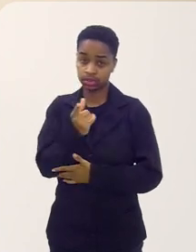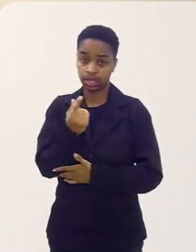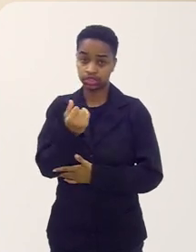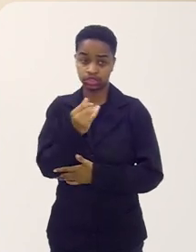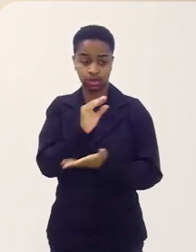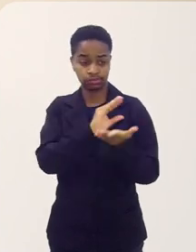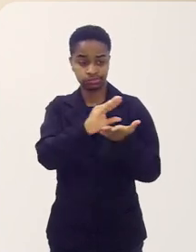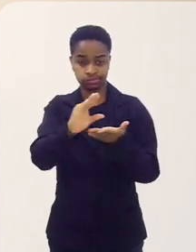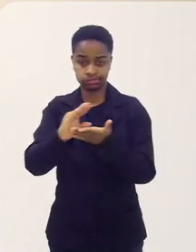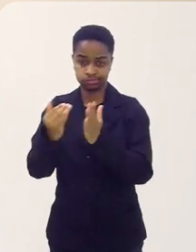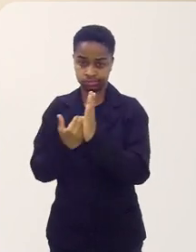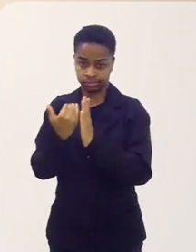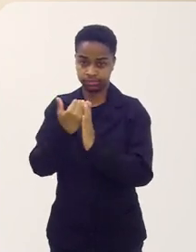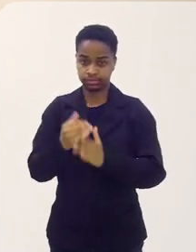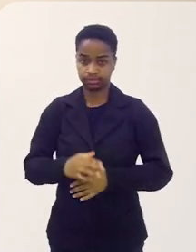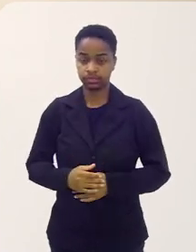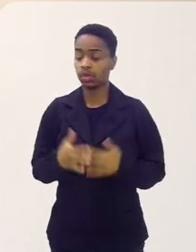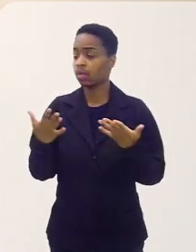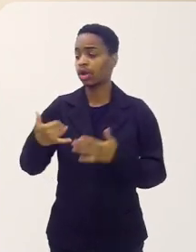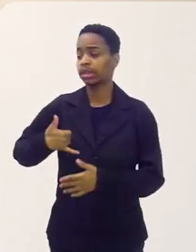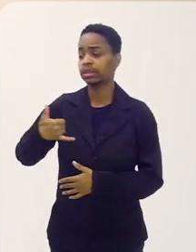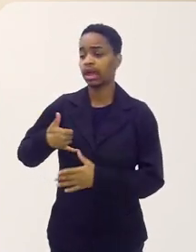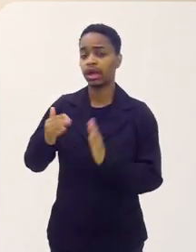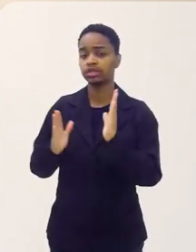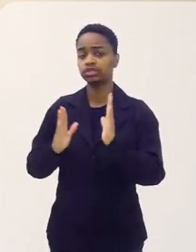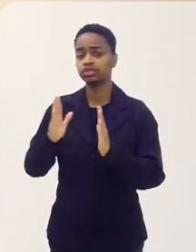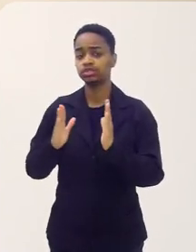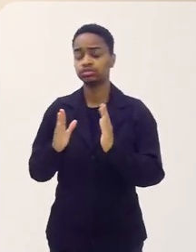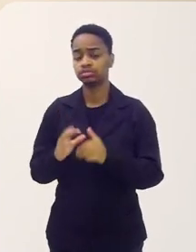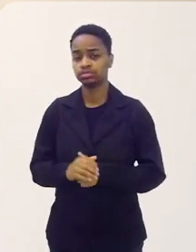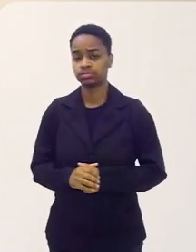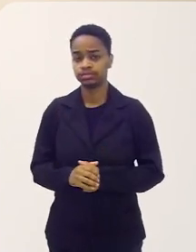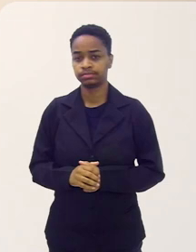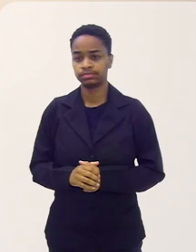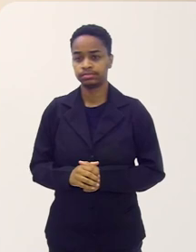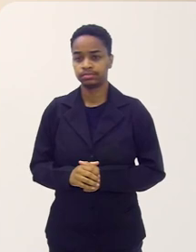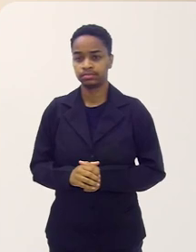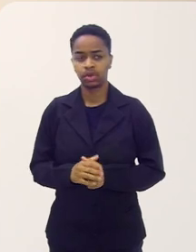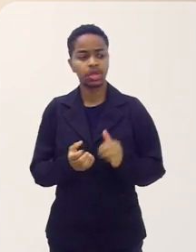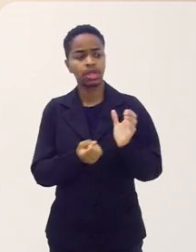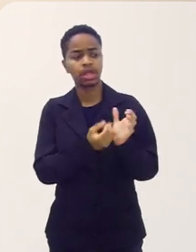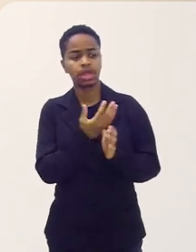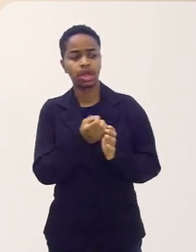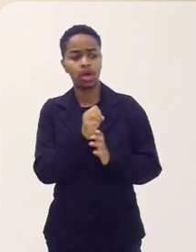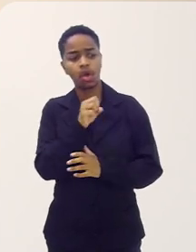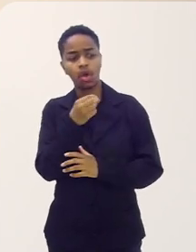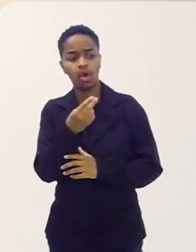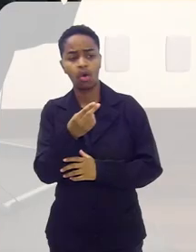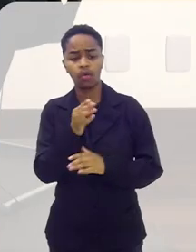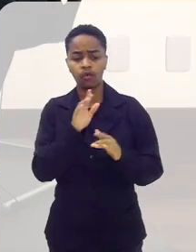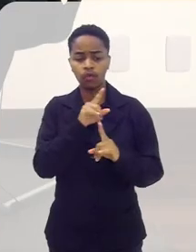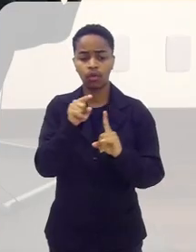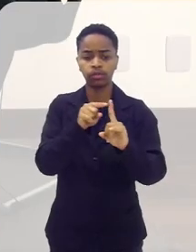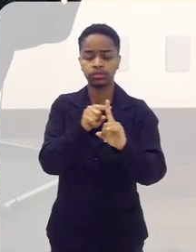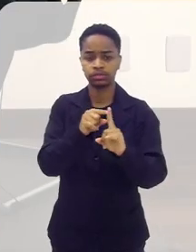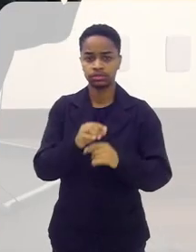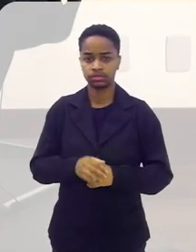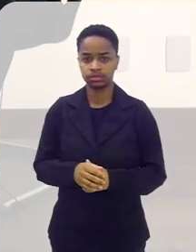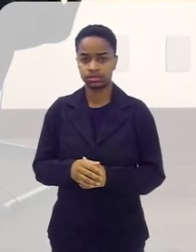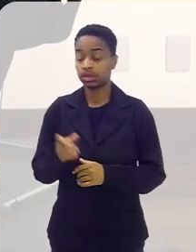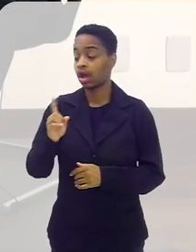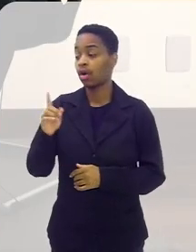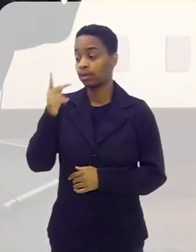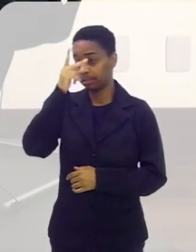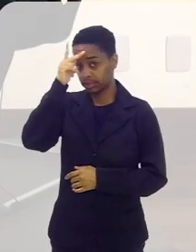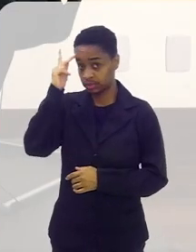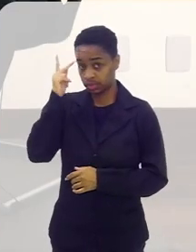sensível. E a faixa etária? Na parte de produção ou na parte do público-alvo? Não, na